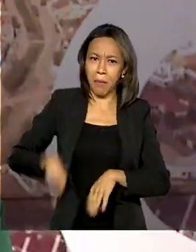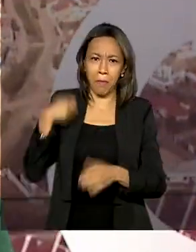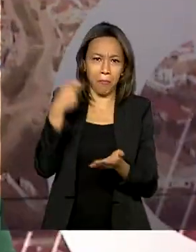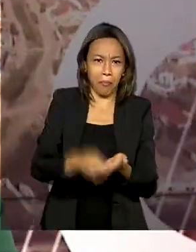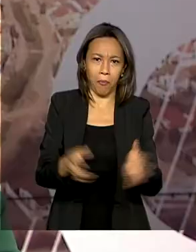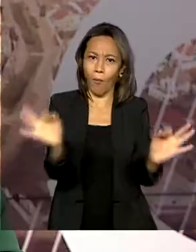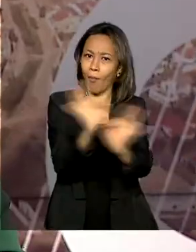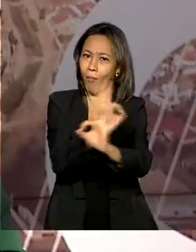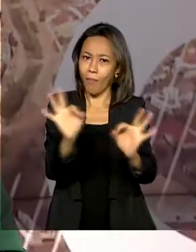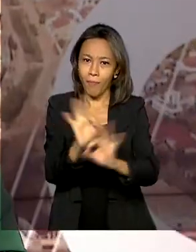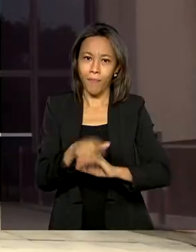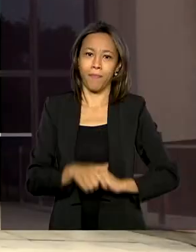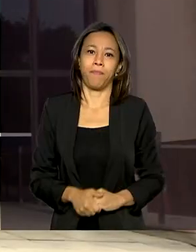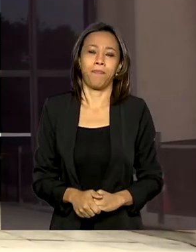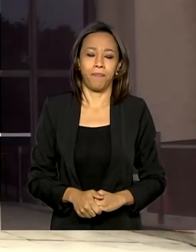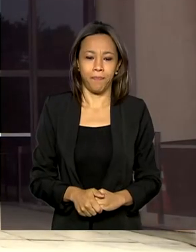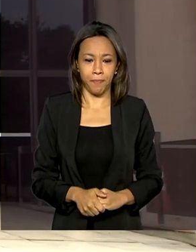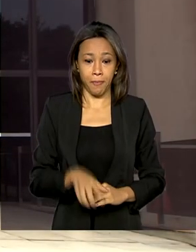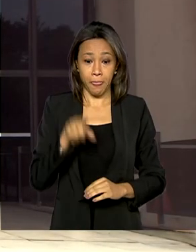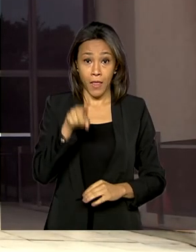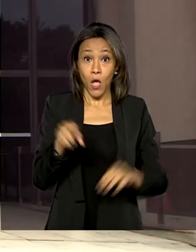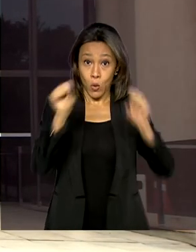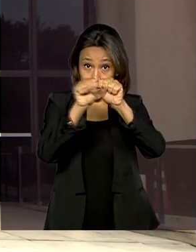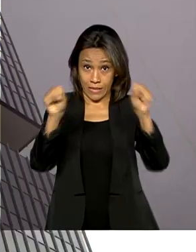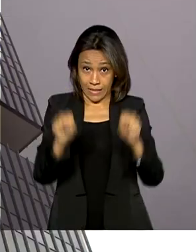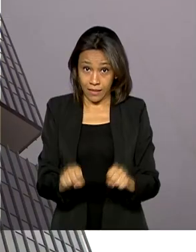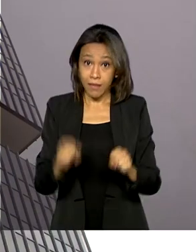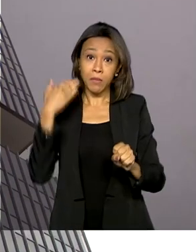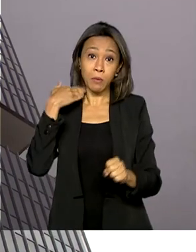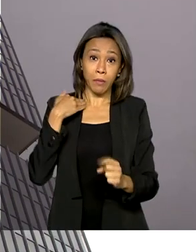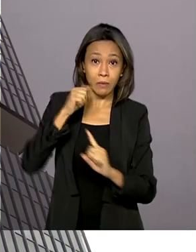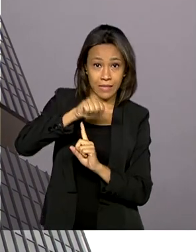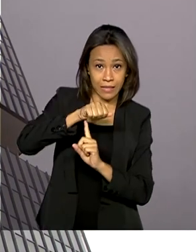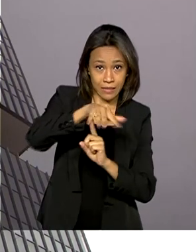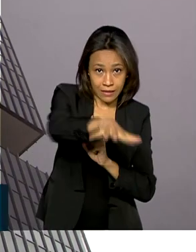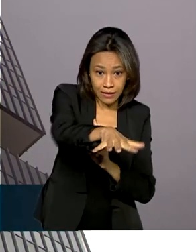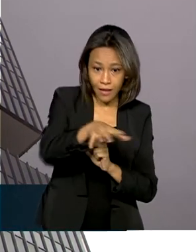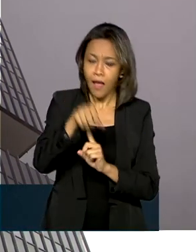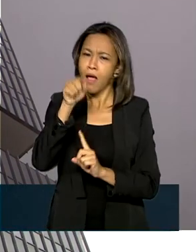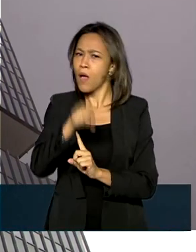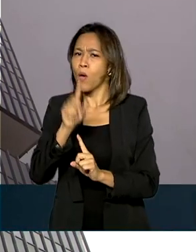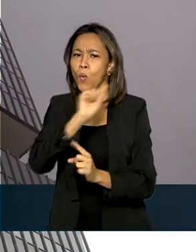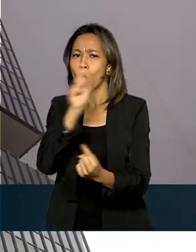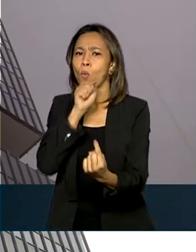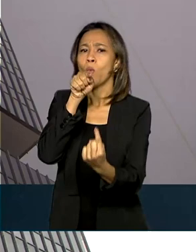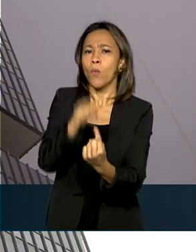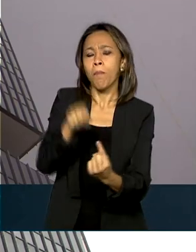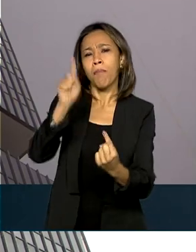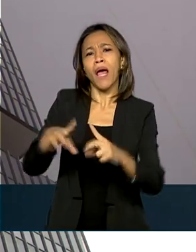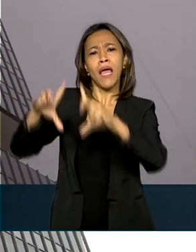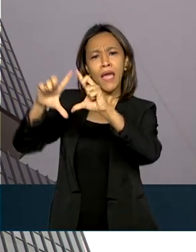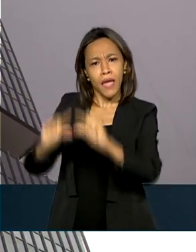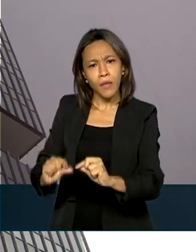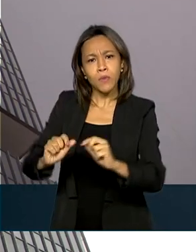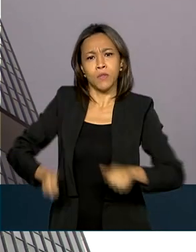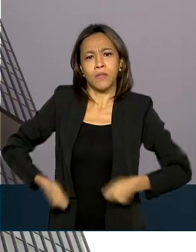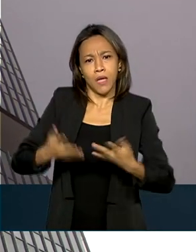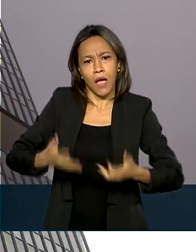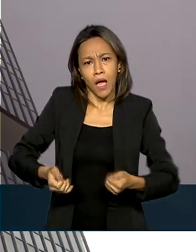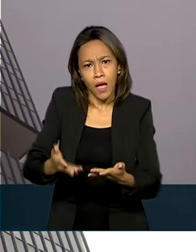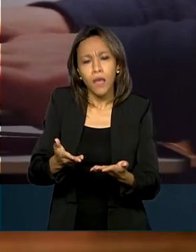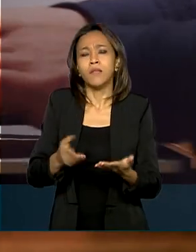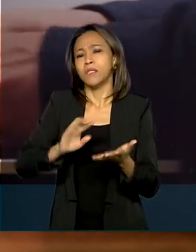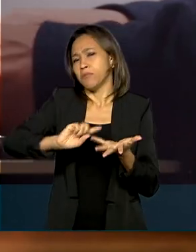físicas. O sistema do Banco Central foi desenhado para facilitar e diminuir os custos das transações